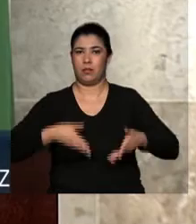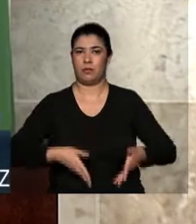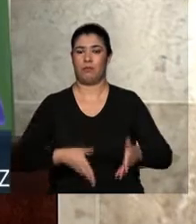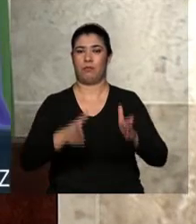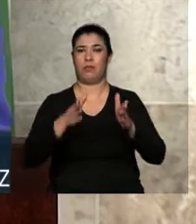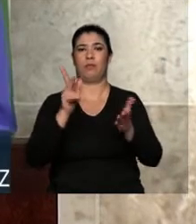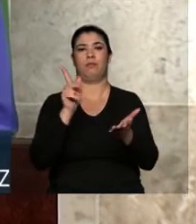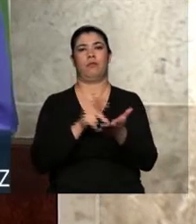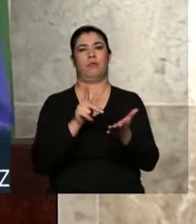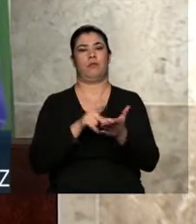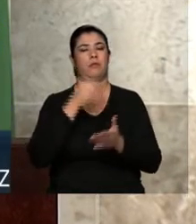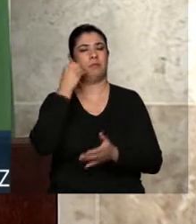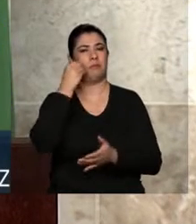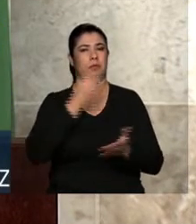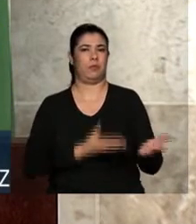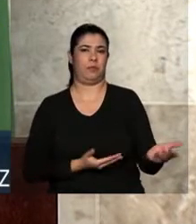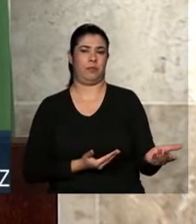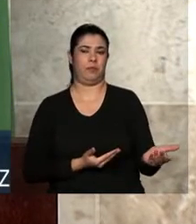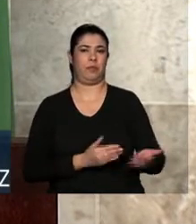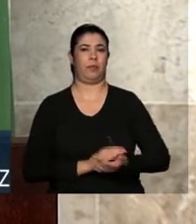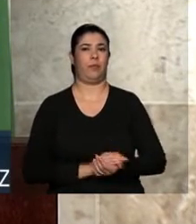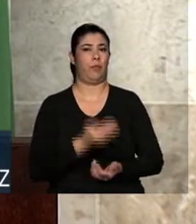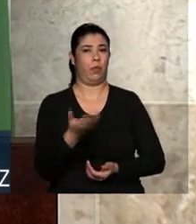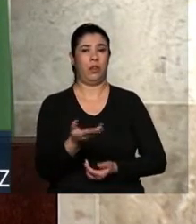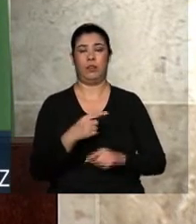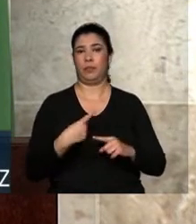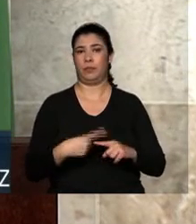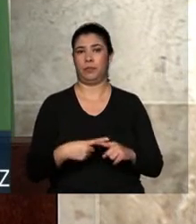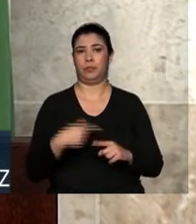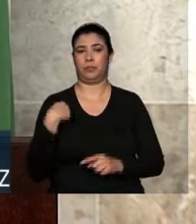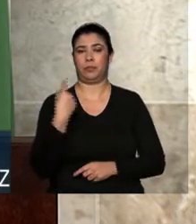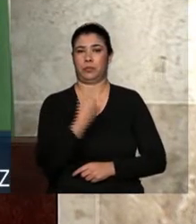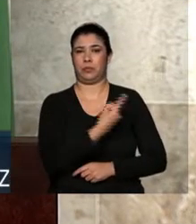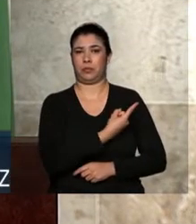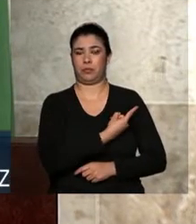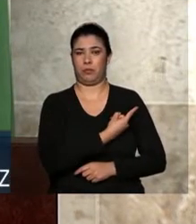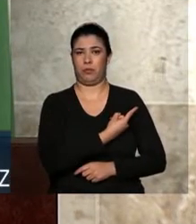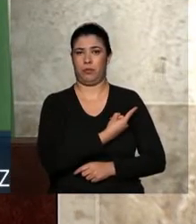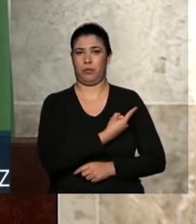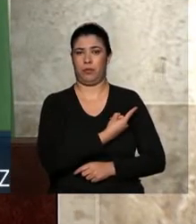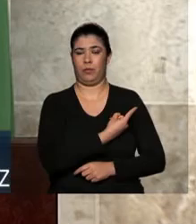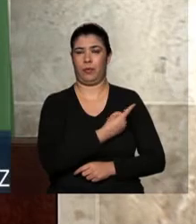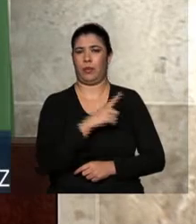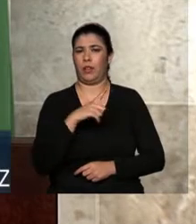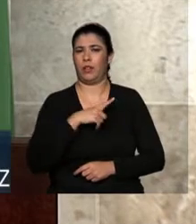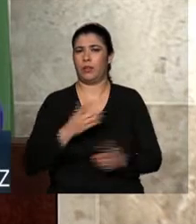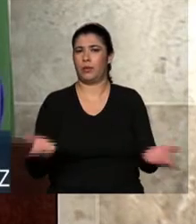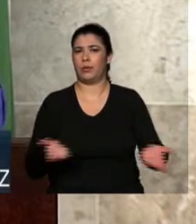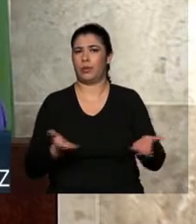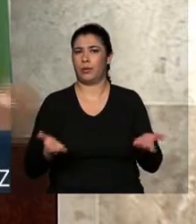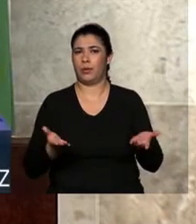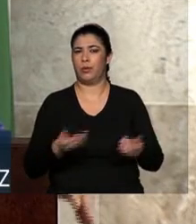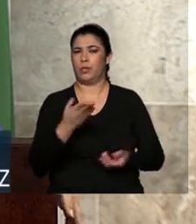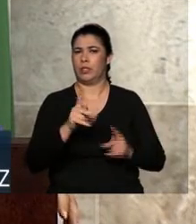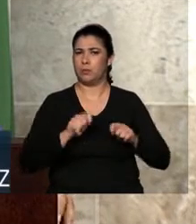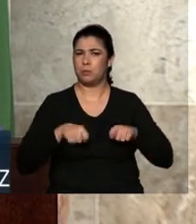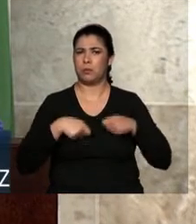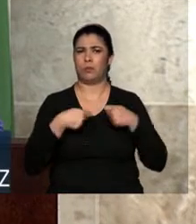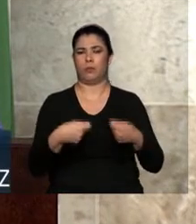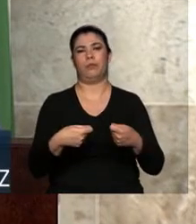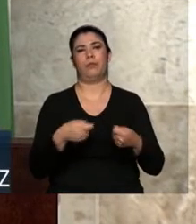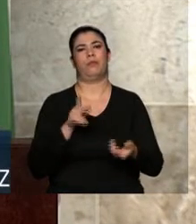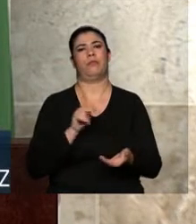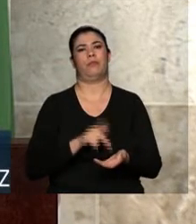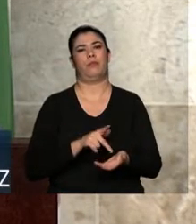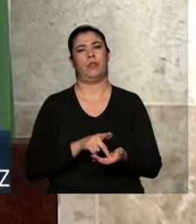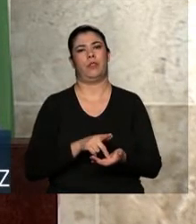para os jovens. Daí porque nós temos hoje esse desafio. E